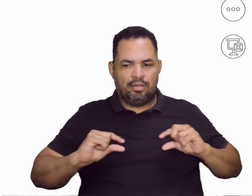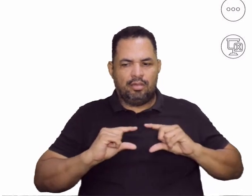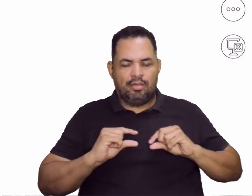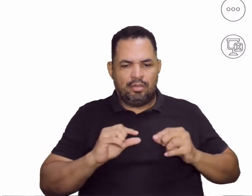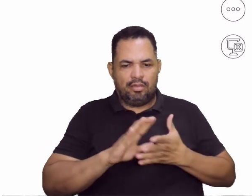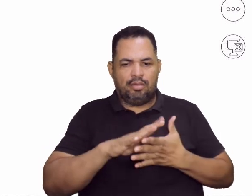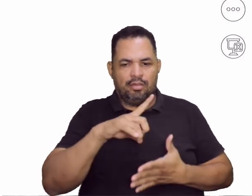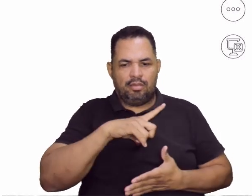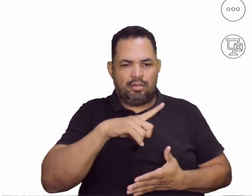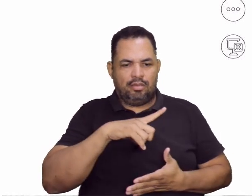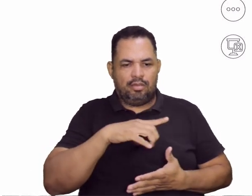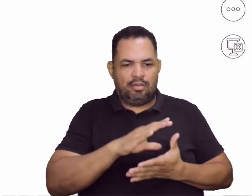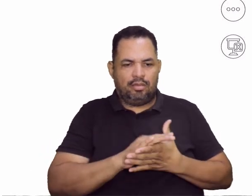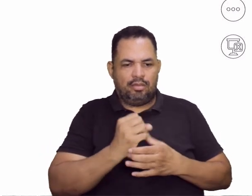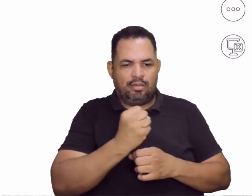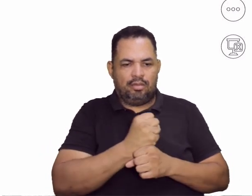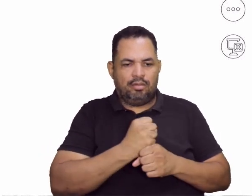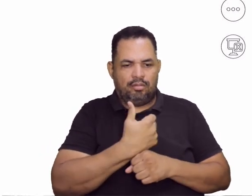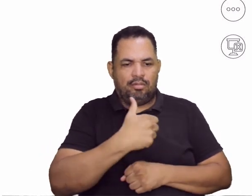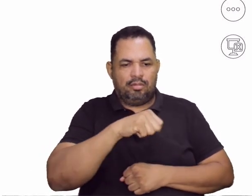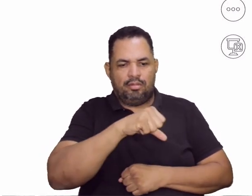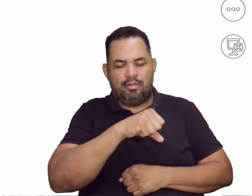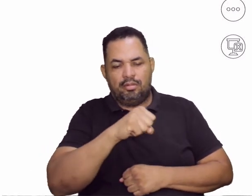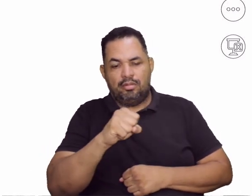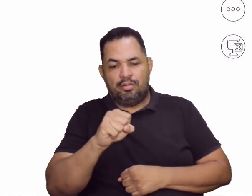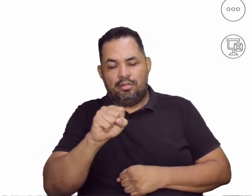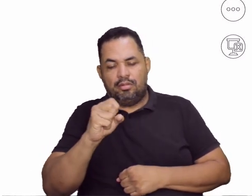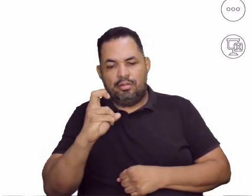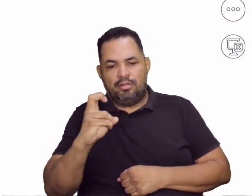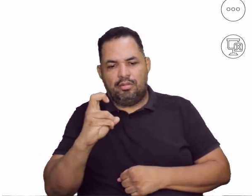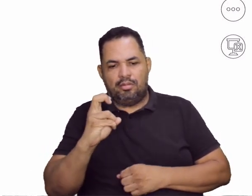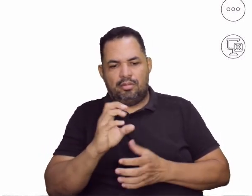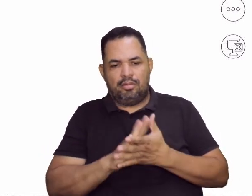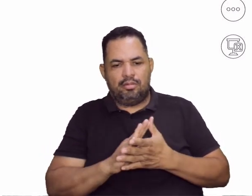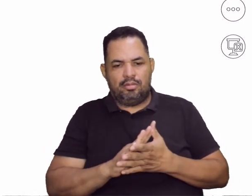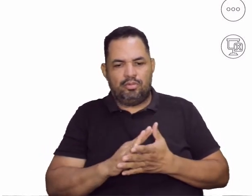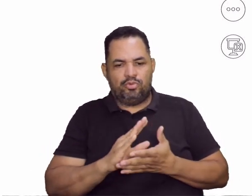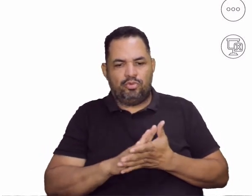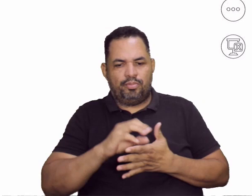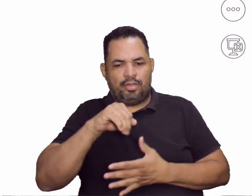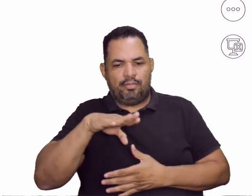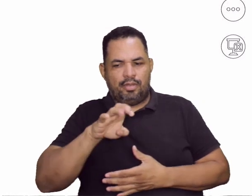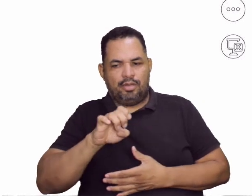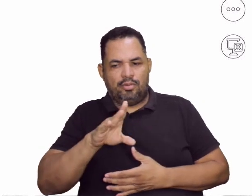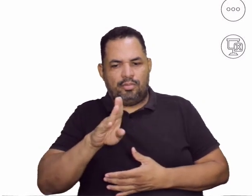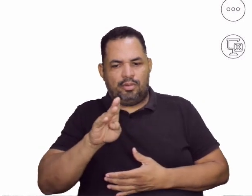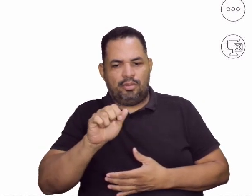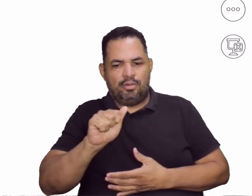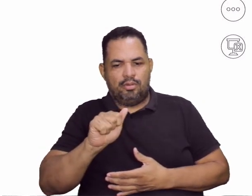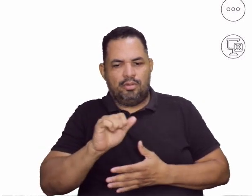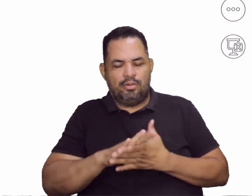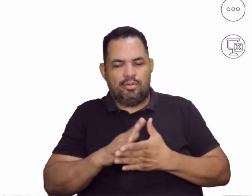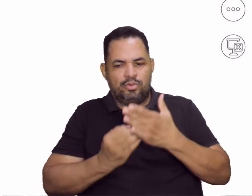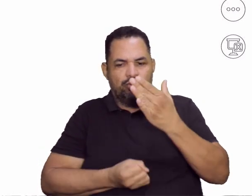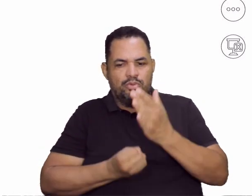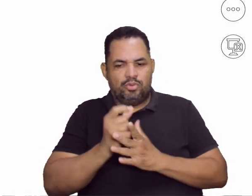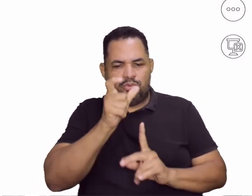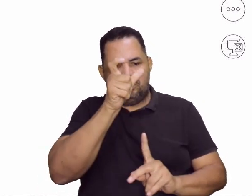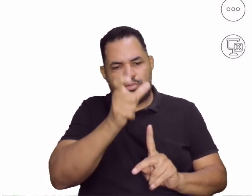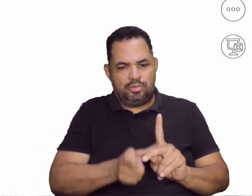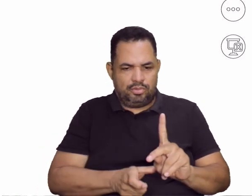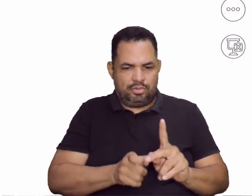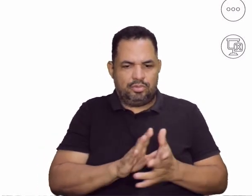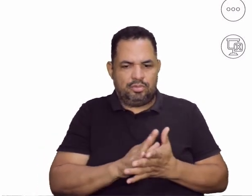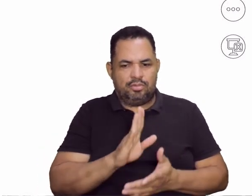tem em 85, o Super Mario Bros., uma plataforma que é estrelada pelo personagem Mario, da Nintendo,